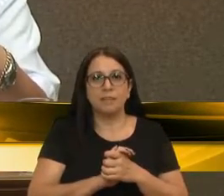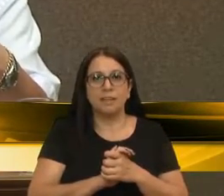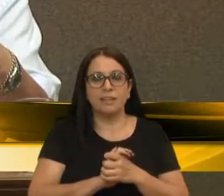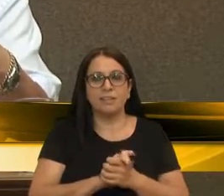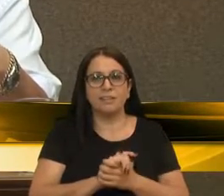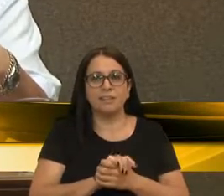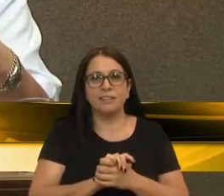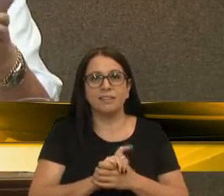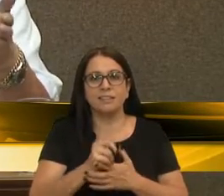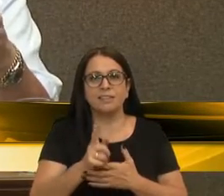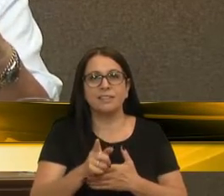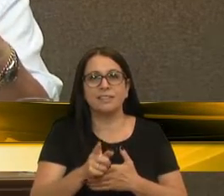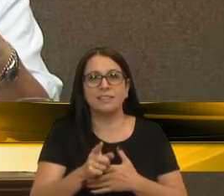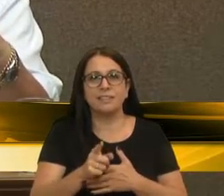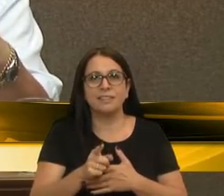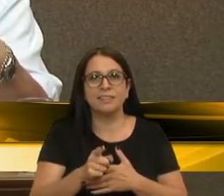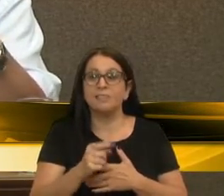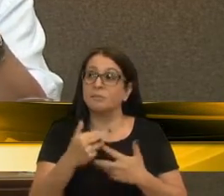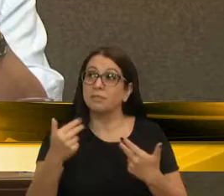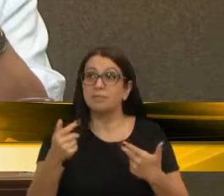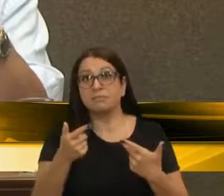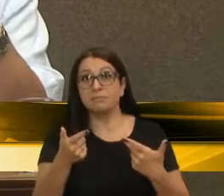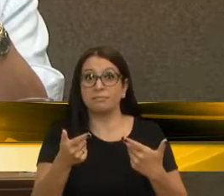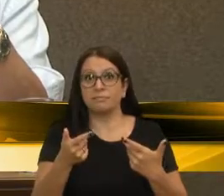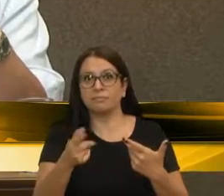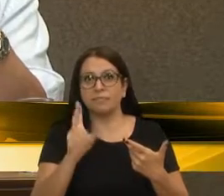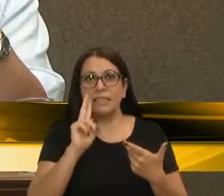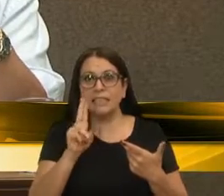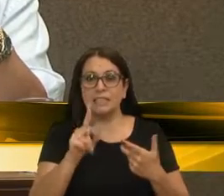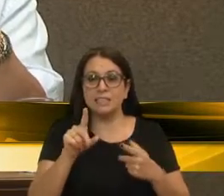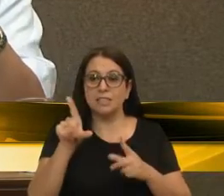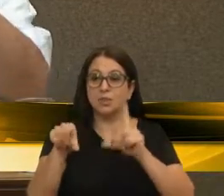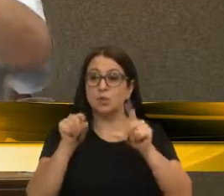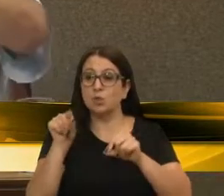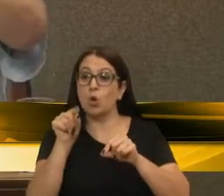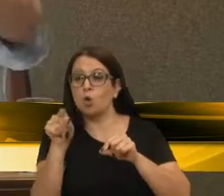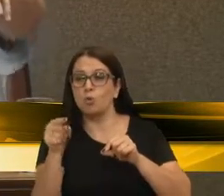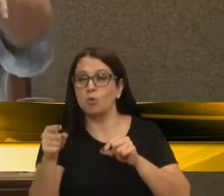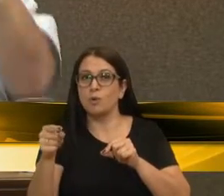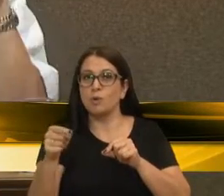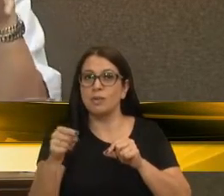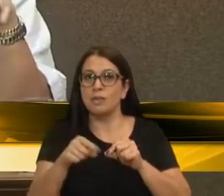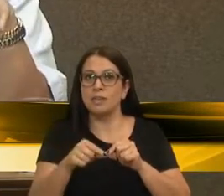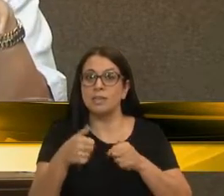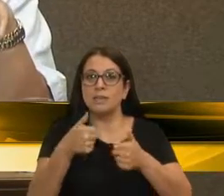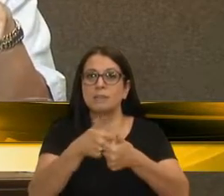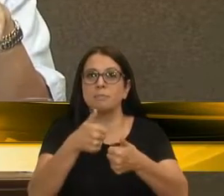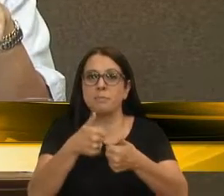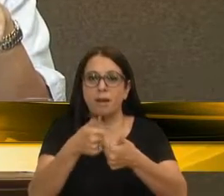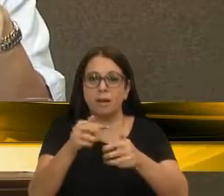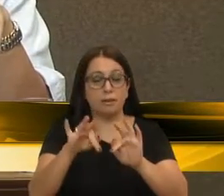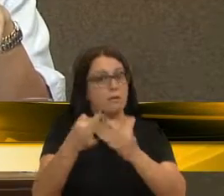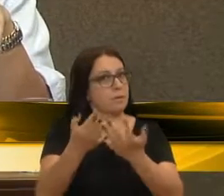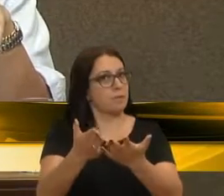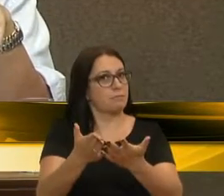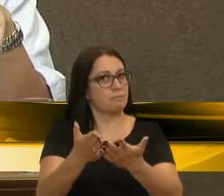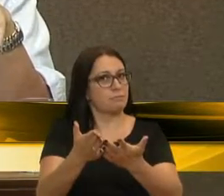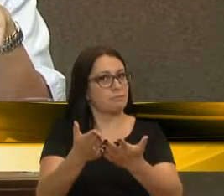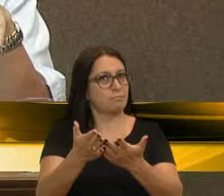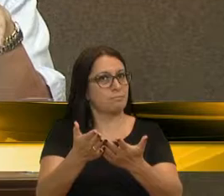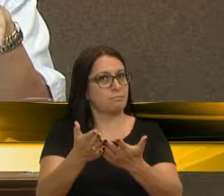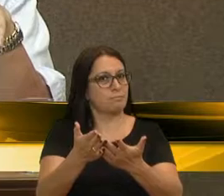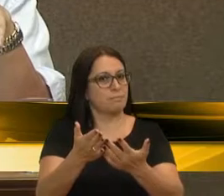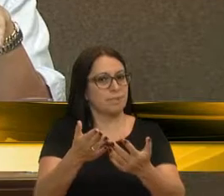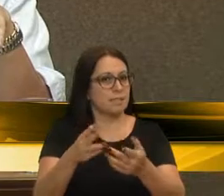Grupo musical, alguma coisa assim. Esse que deve ser o critério. E ser próximo da família. Ser